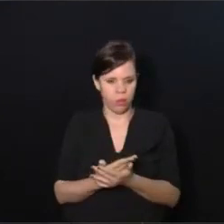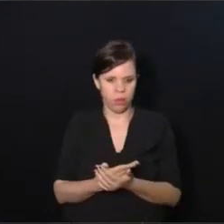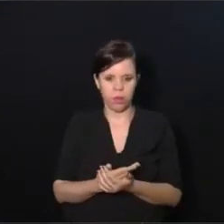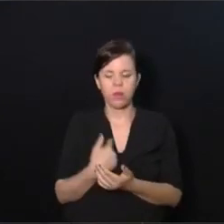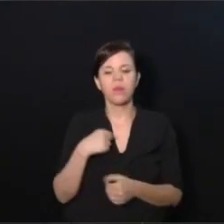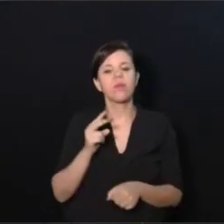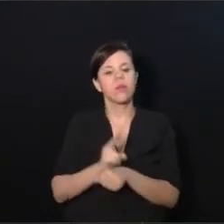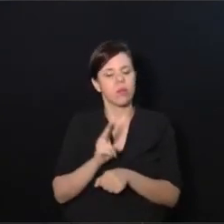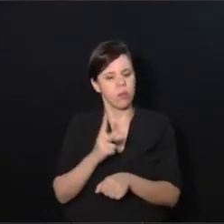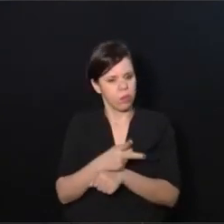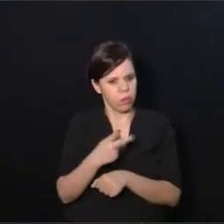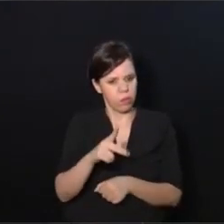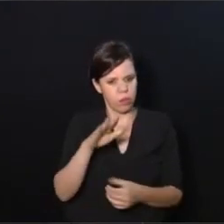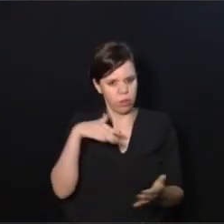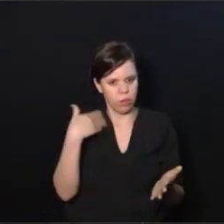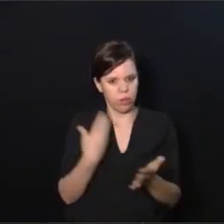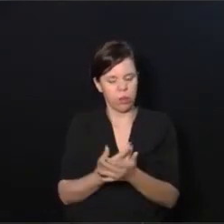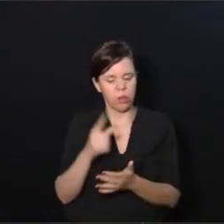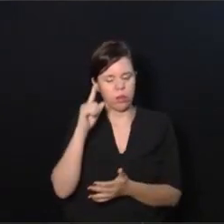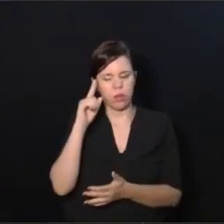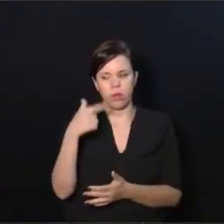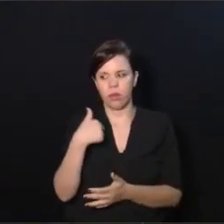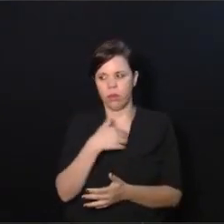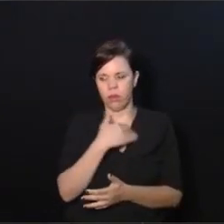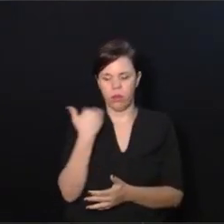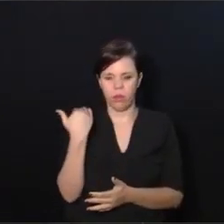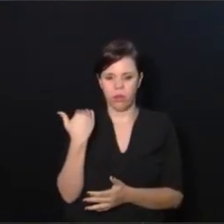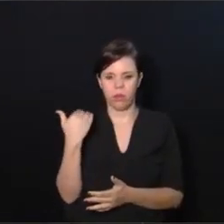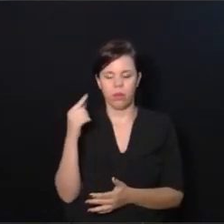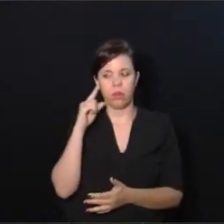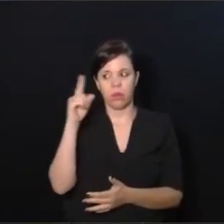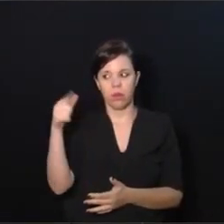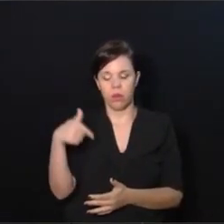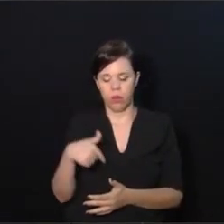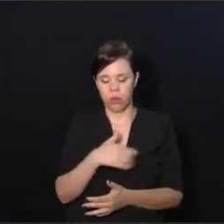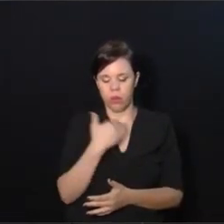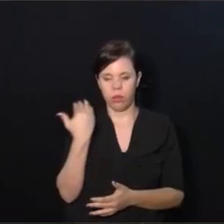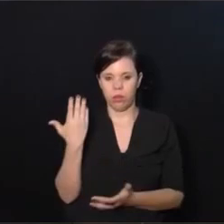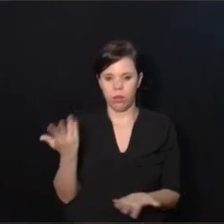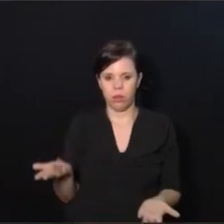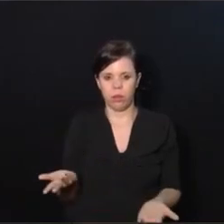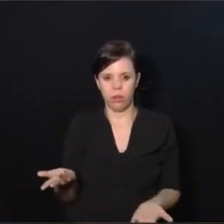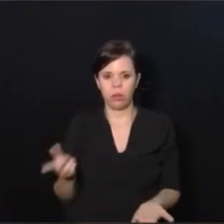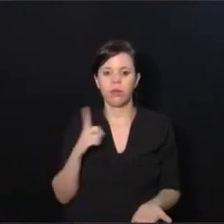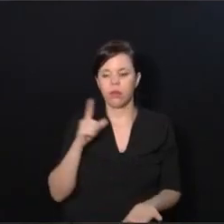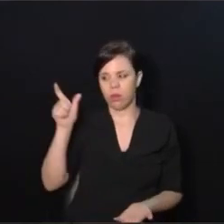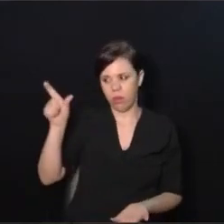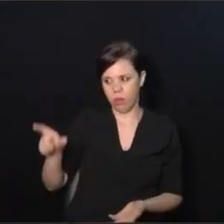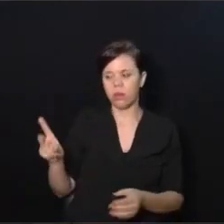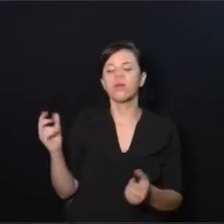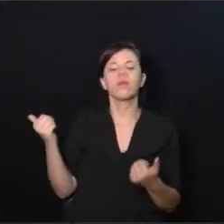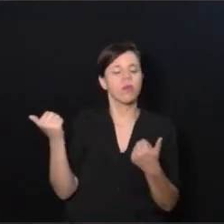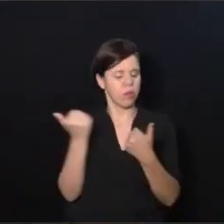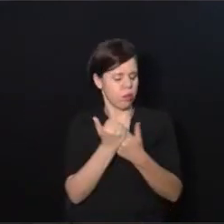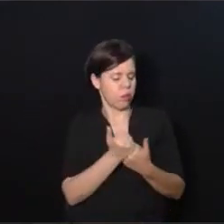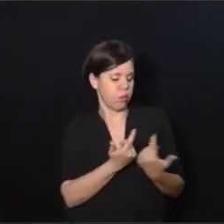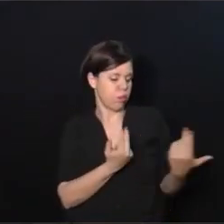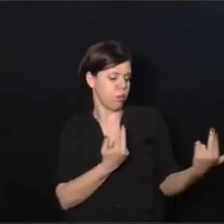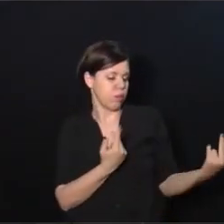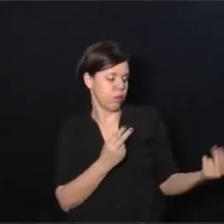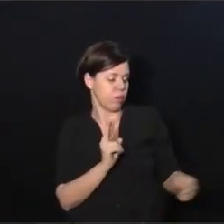porque eu vou cuidar dele até o dia que eu morrer, e o dia que eu morrer, vai ter alguém que vai fazer isso por mim.